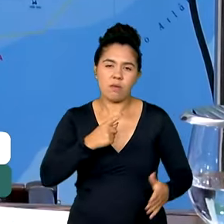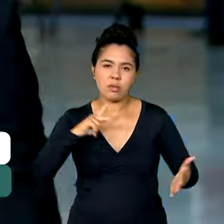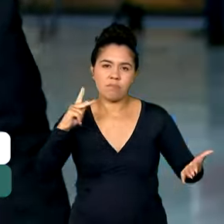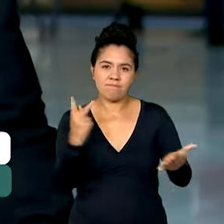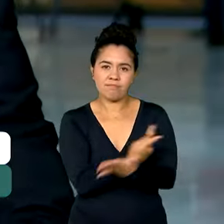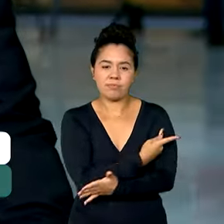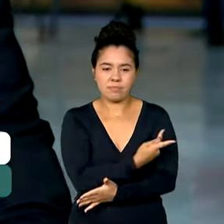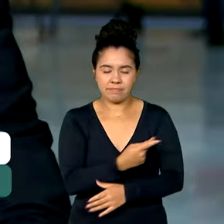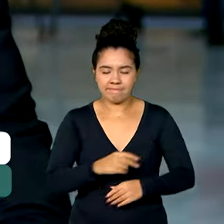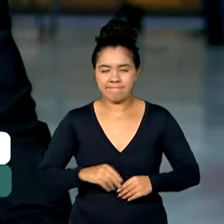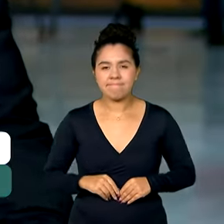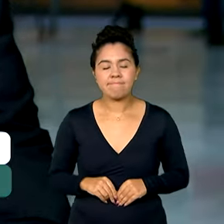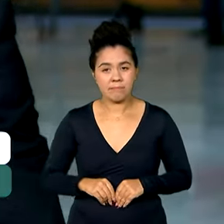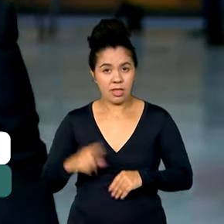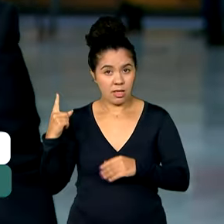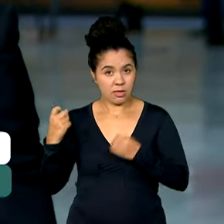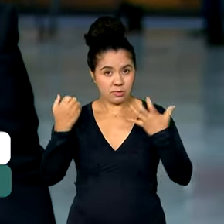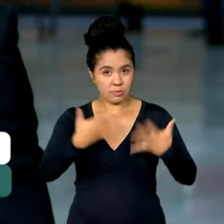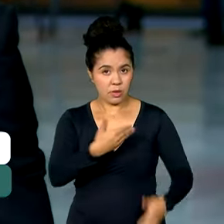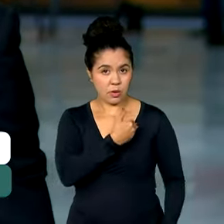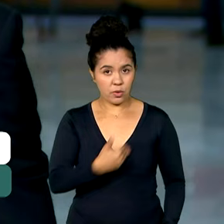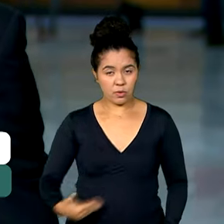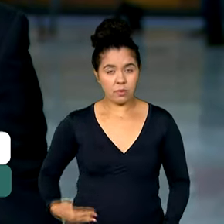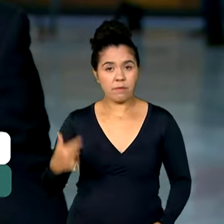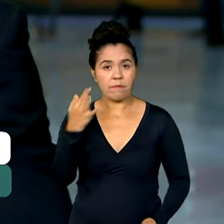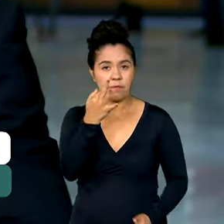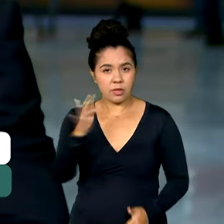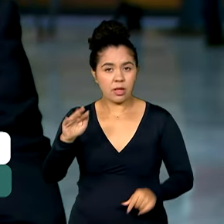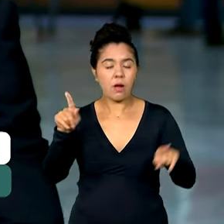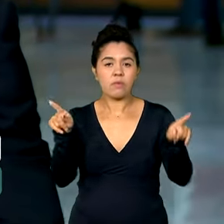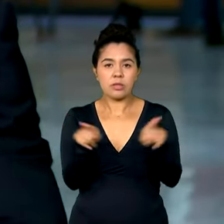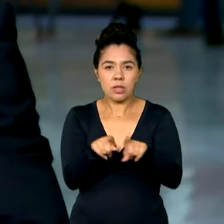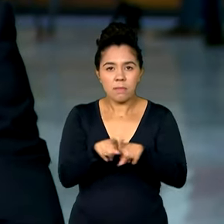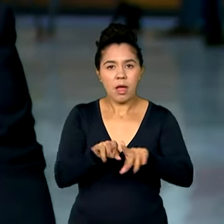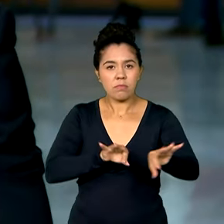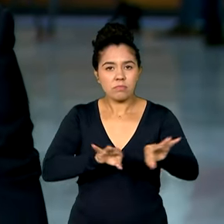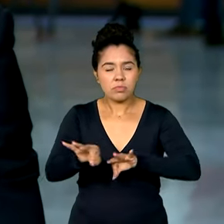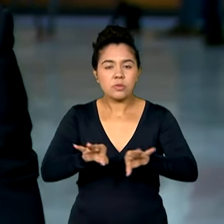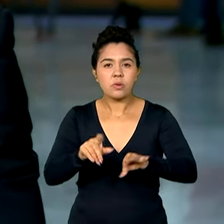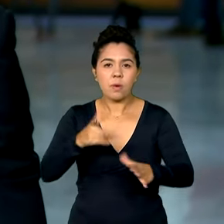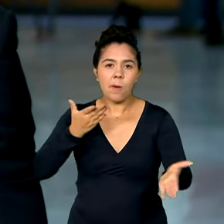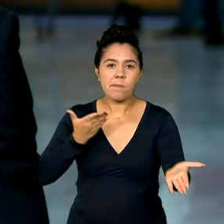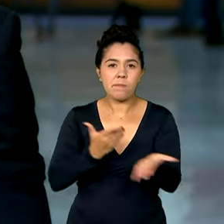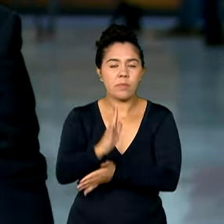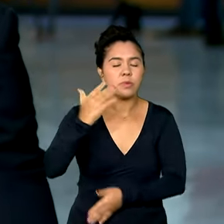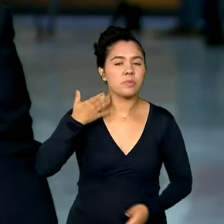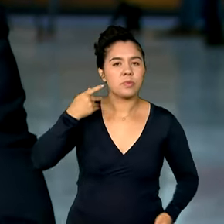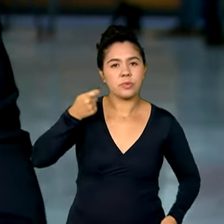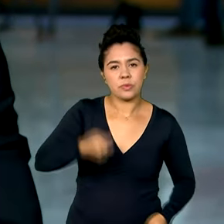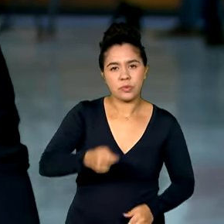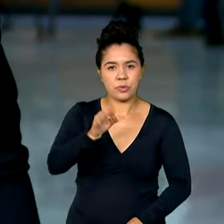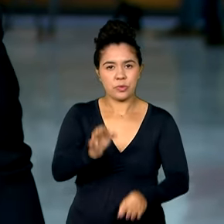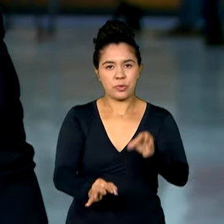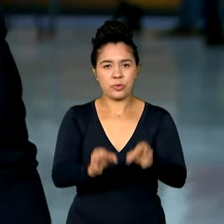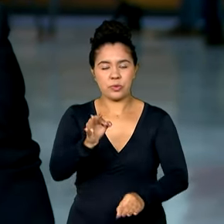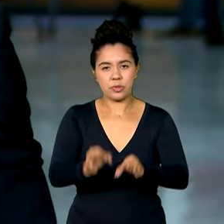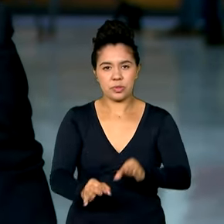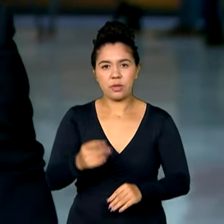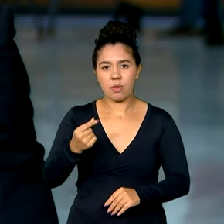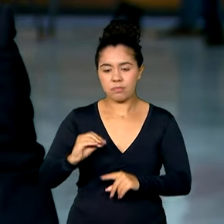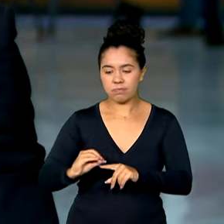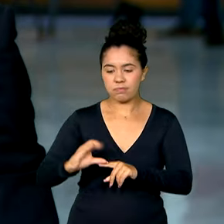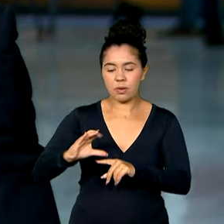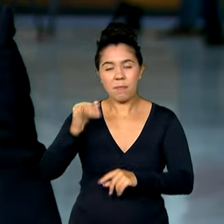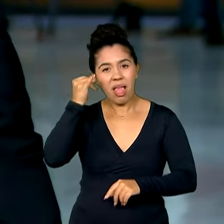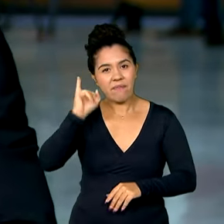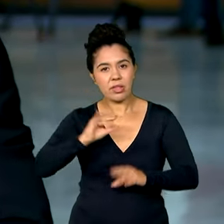as cidades. O governo federal também conquistou na justiça autorização para o uso de recursos extras sem impactar no acaboço